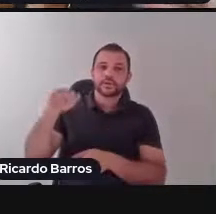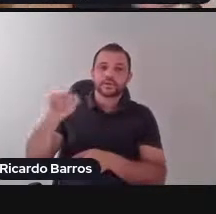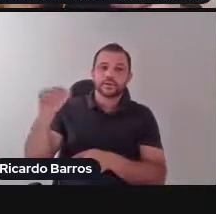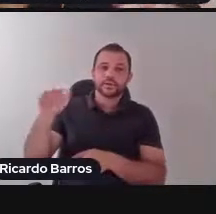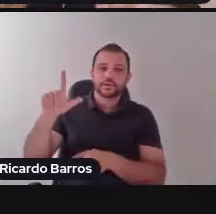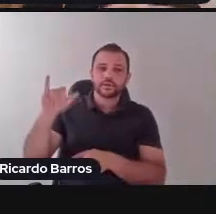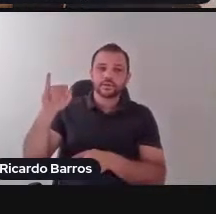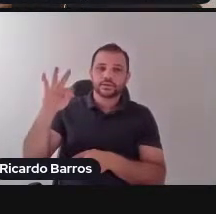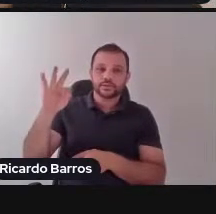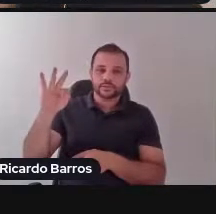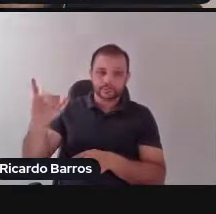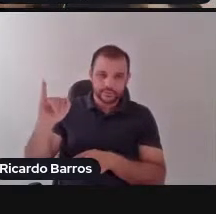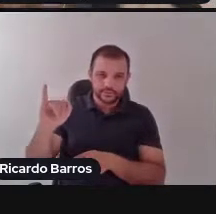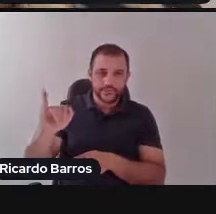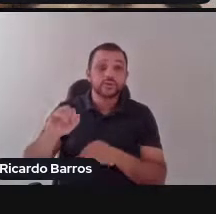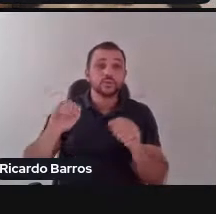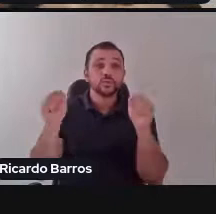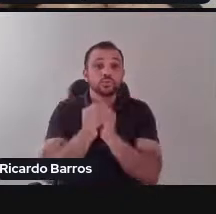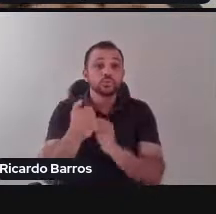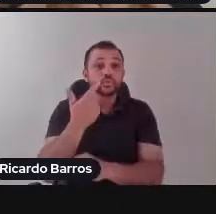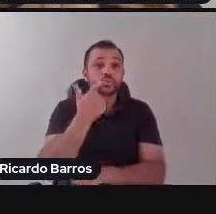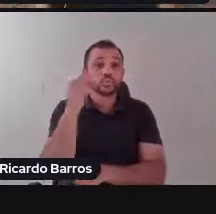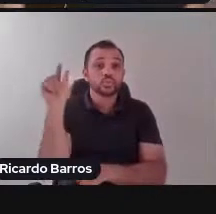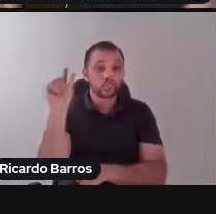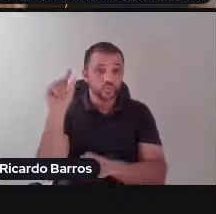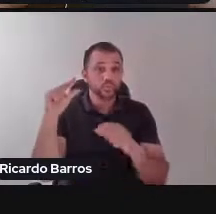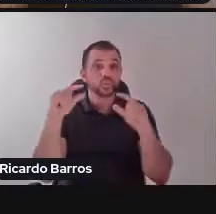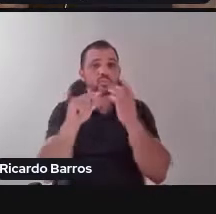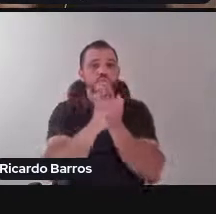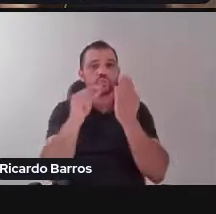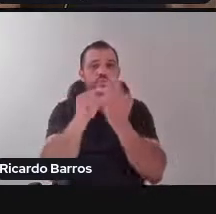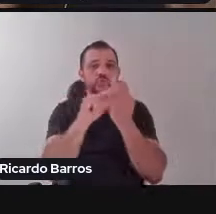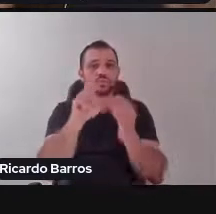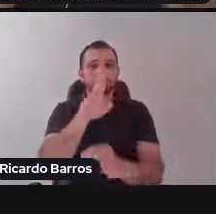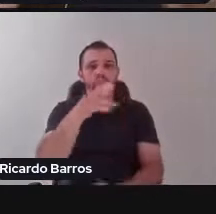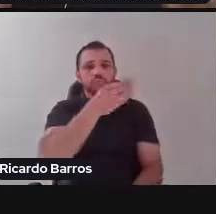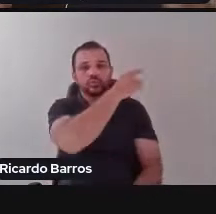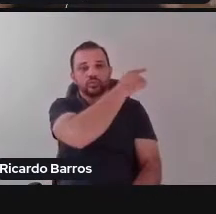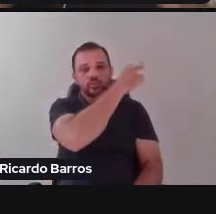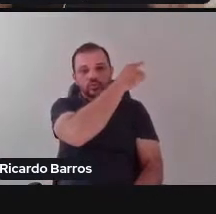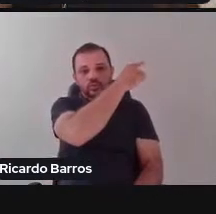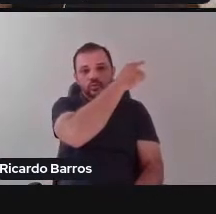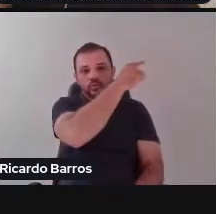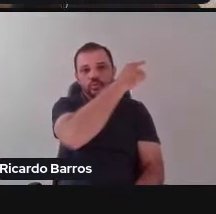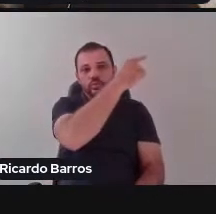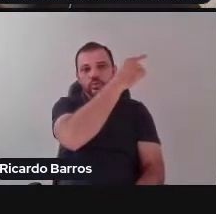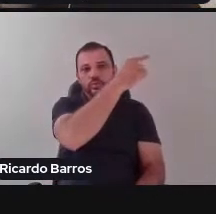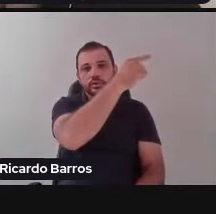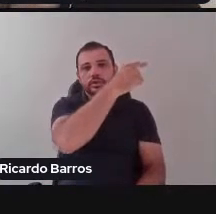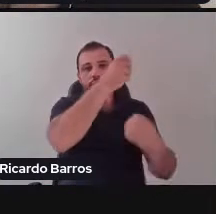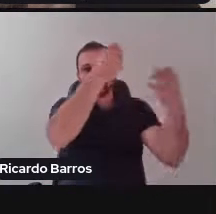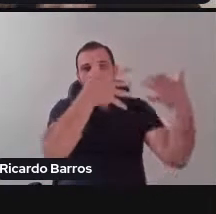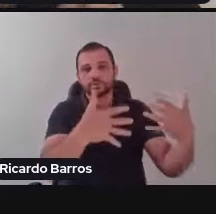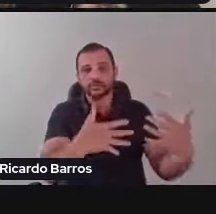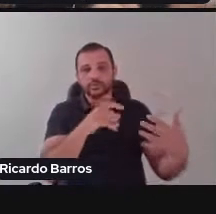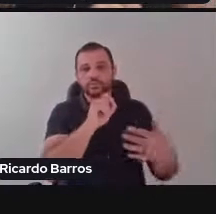Beck, com Castel e Antony Giddens, que, com efeito, os Estados estão inseridos em uma